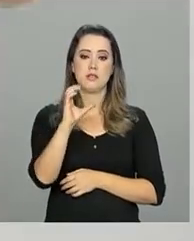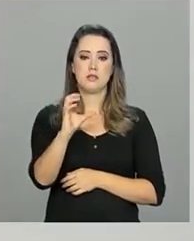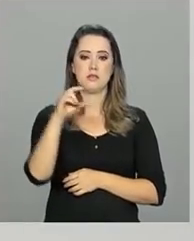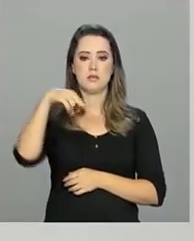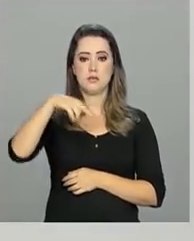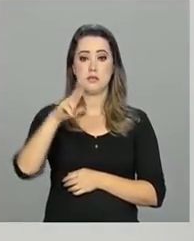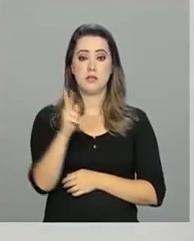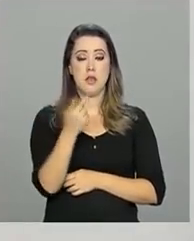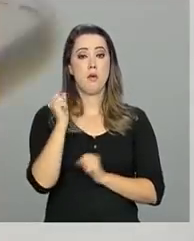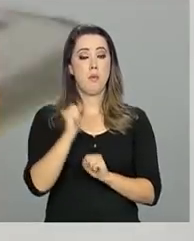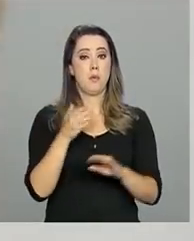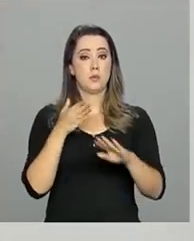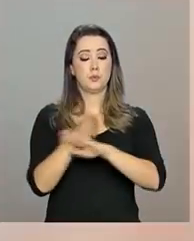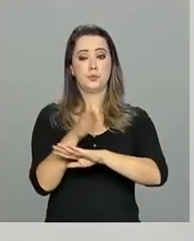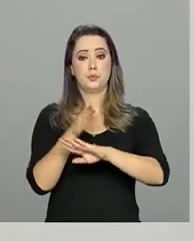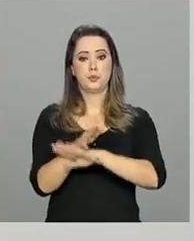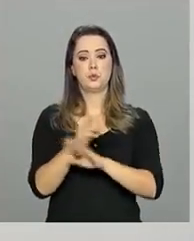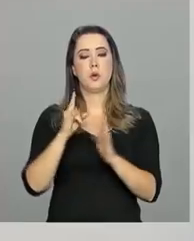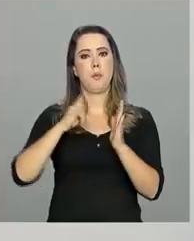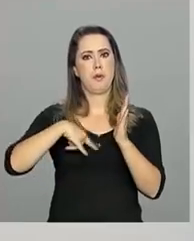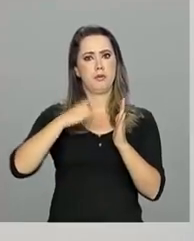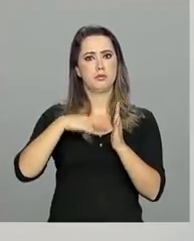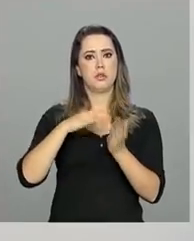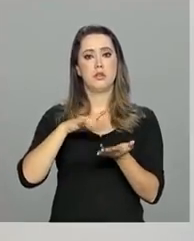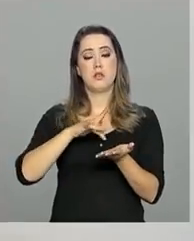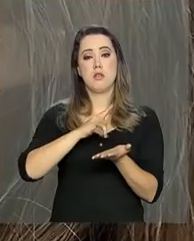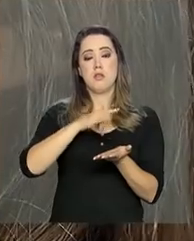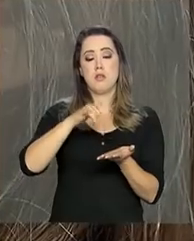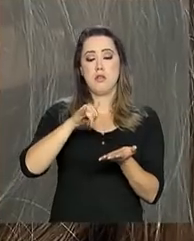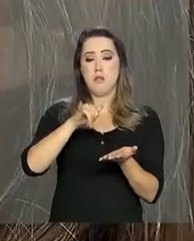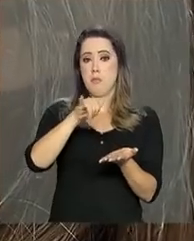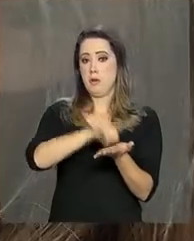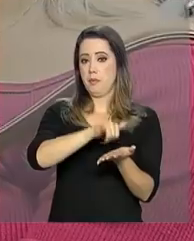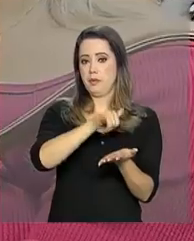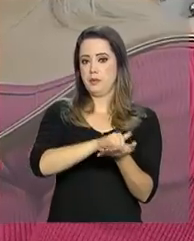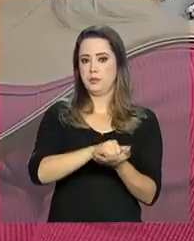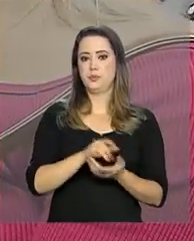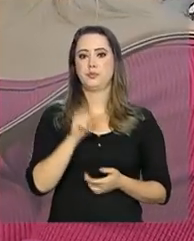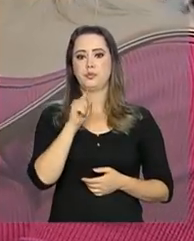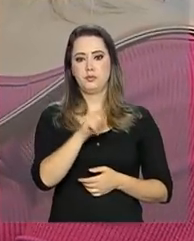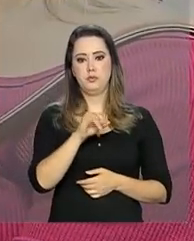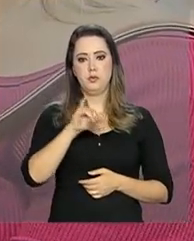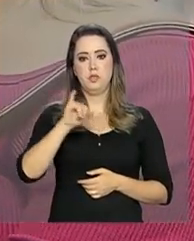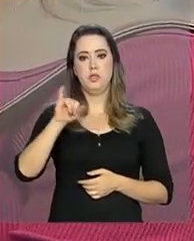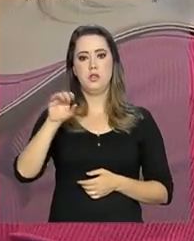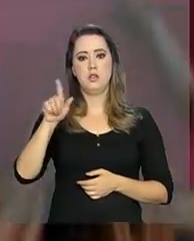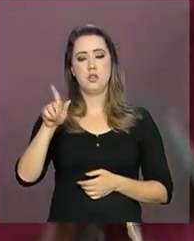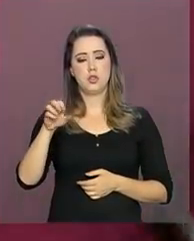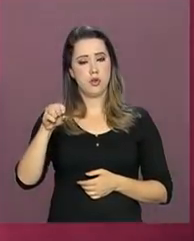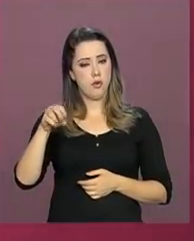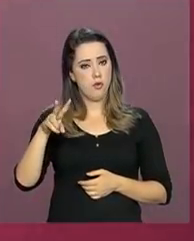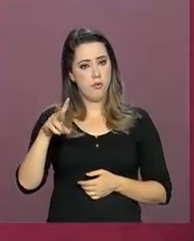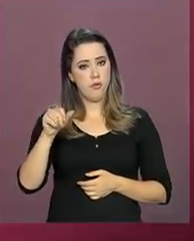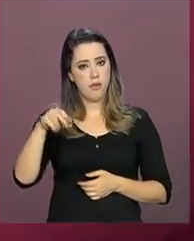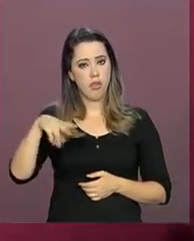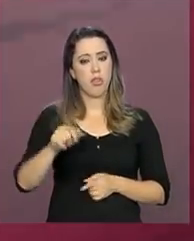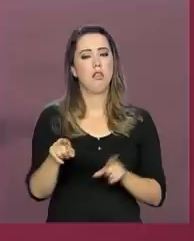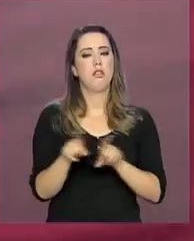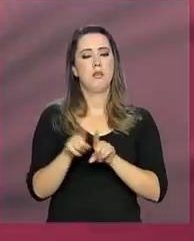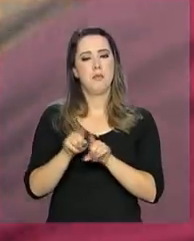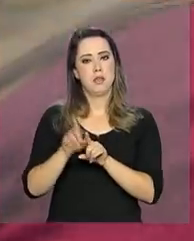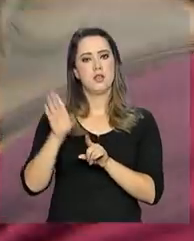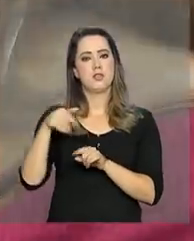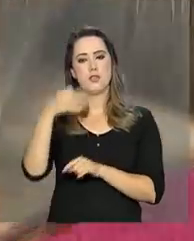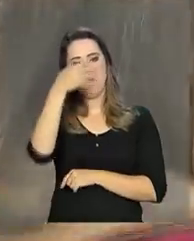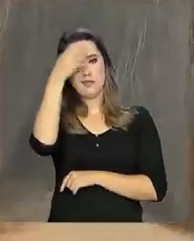já pode ser acessada por meio de um aplicativo. Giovana, mulher de Andrés, que também já foi multada por esquecer a